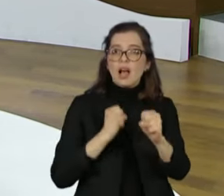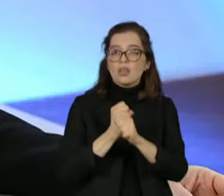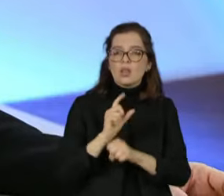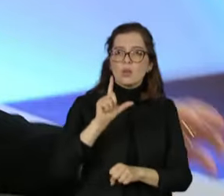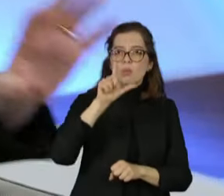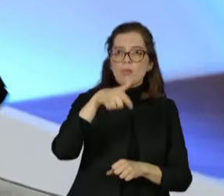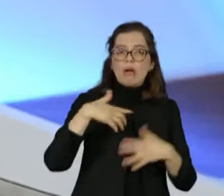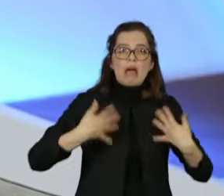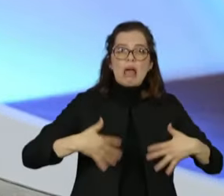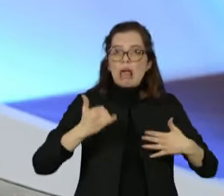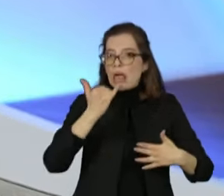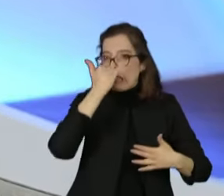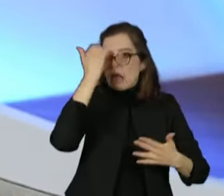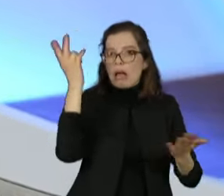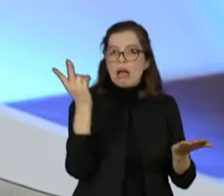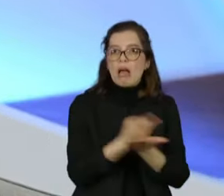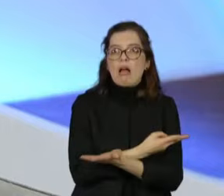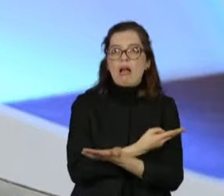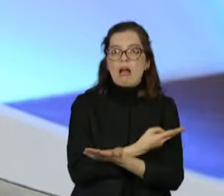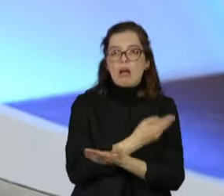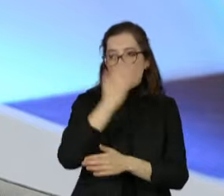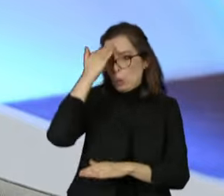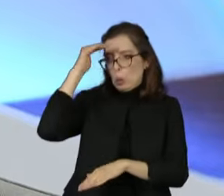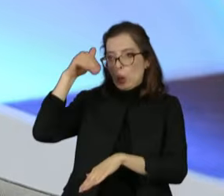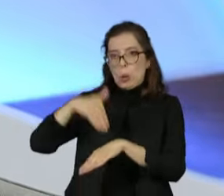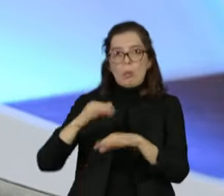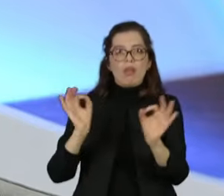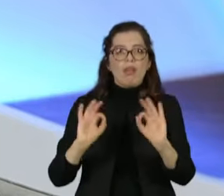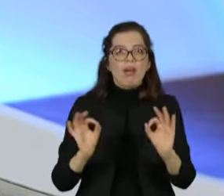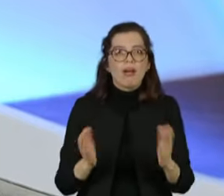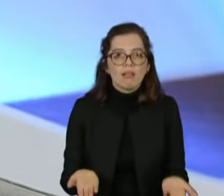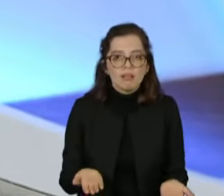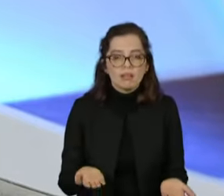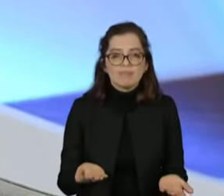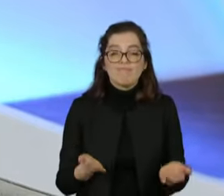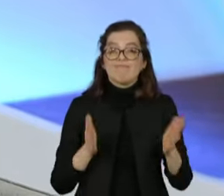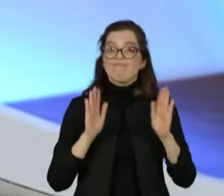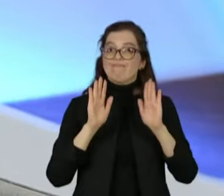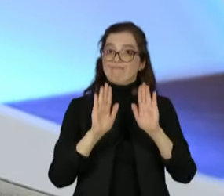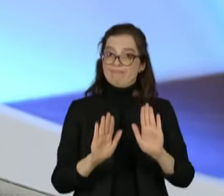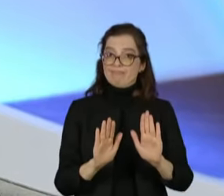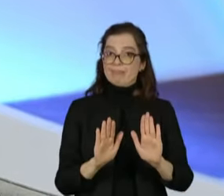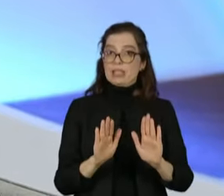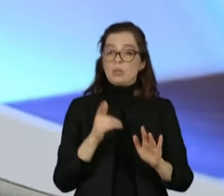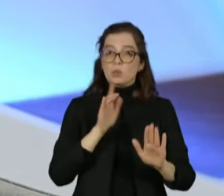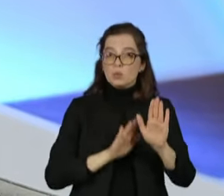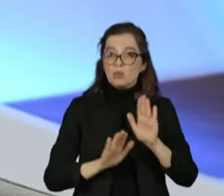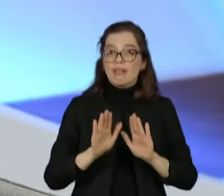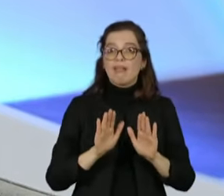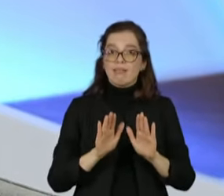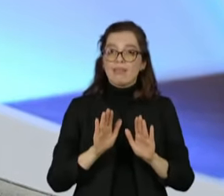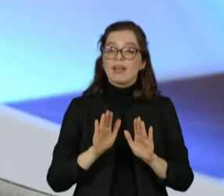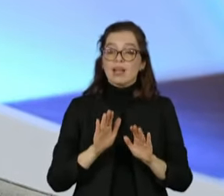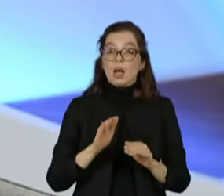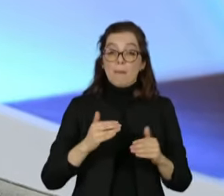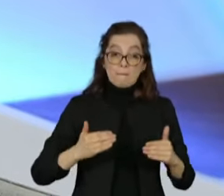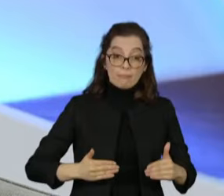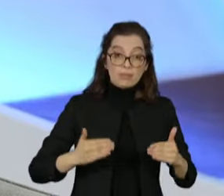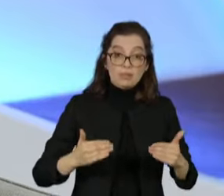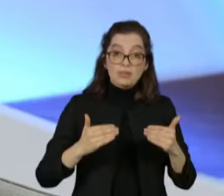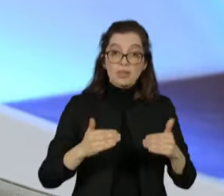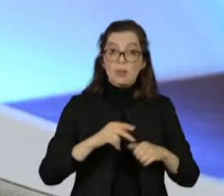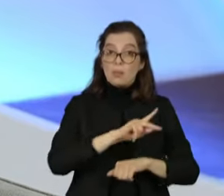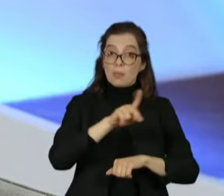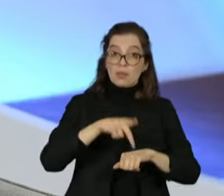ser refeita em relação a cinco eixos, que eu não vou citar aqui, mas já estão todos prontos, mas repetindo, com o Ministério Nacional de Segurança